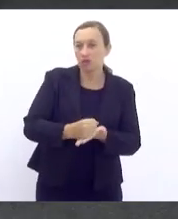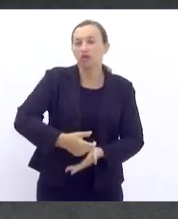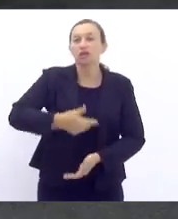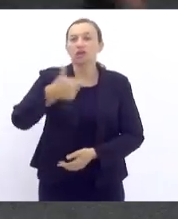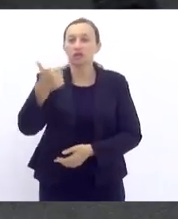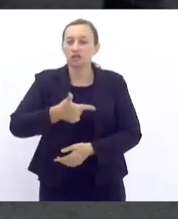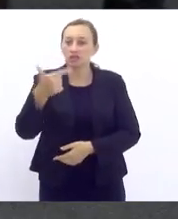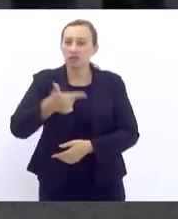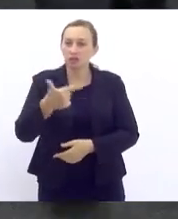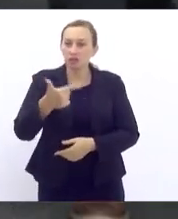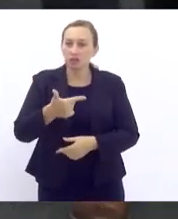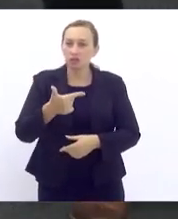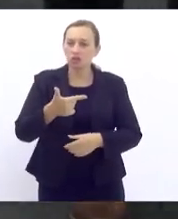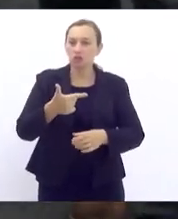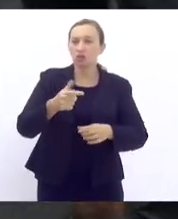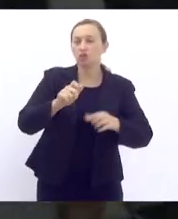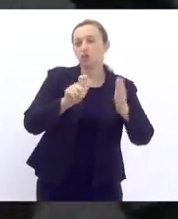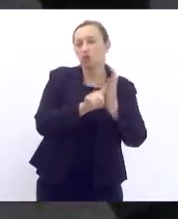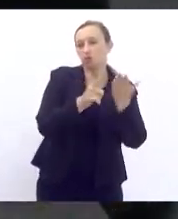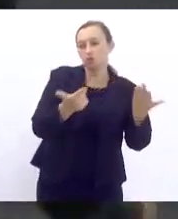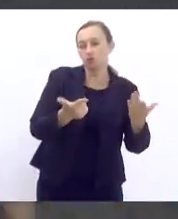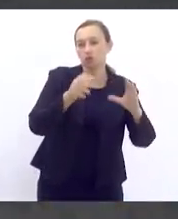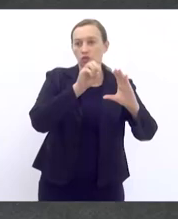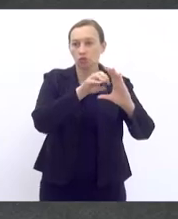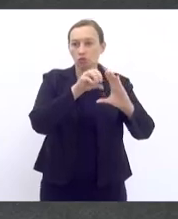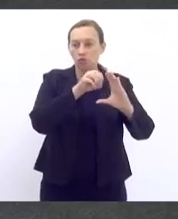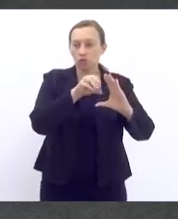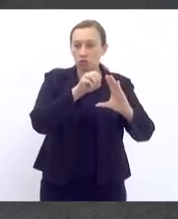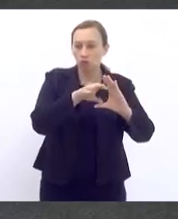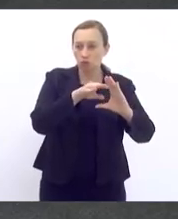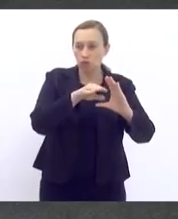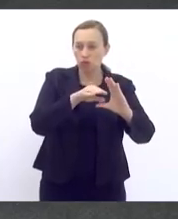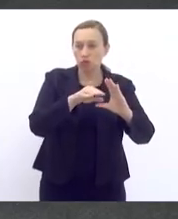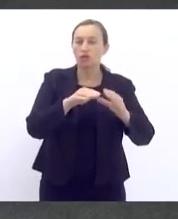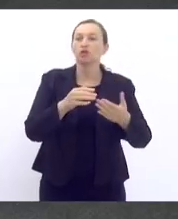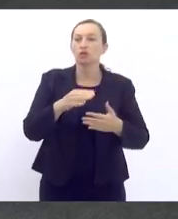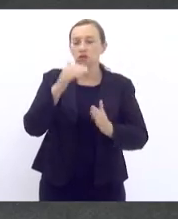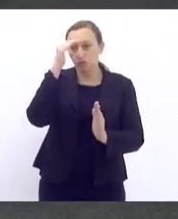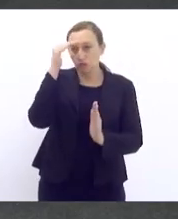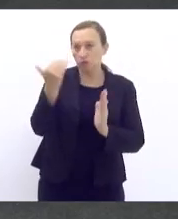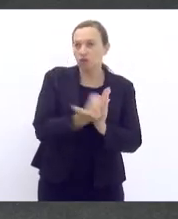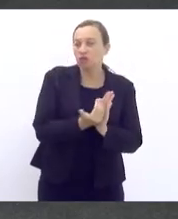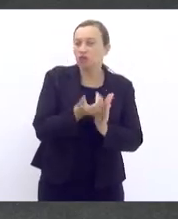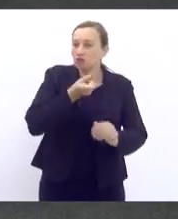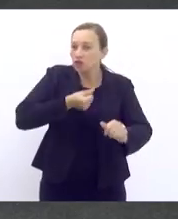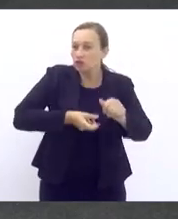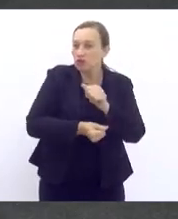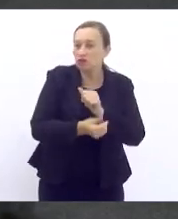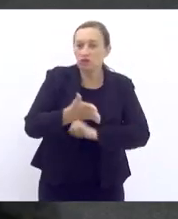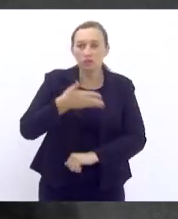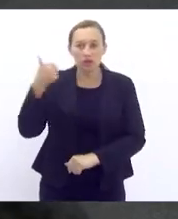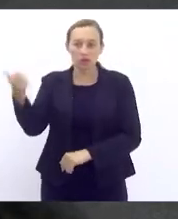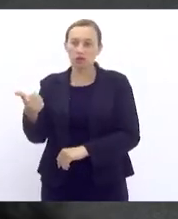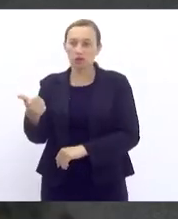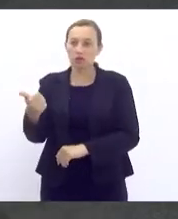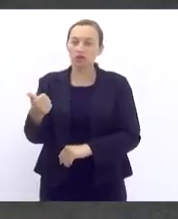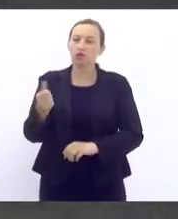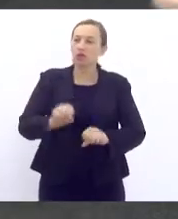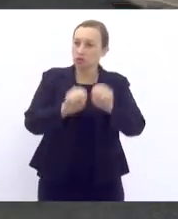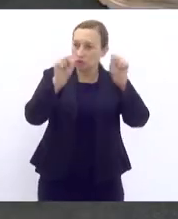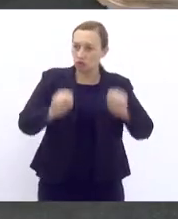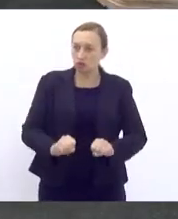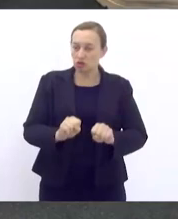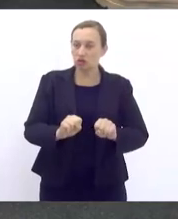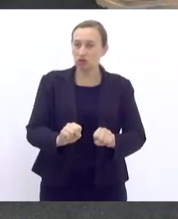o Globo, a notícia que saiu agora, o impasse envolve o cumprimento pela Supervia de investimentos na melhoria do seu sistema previstos